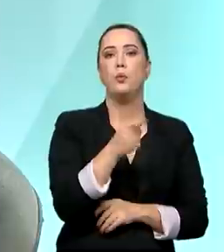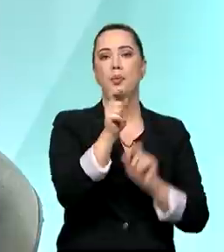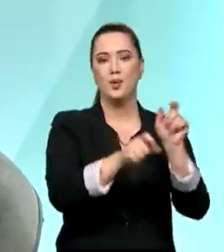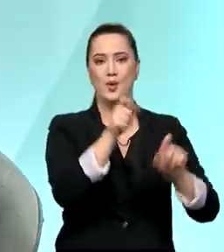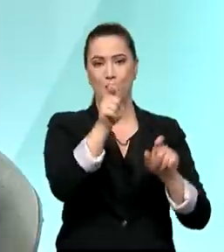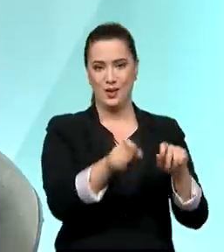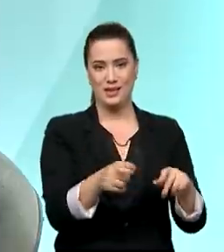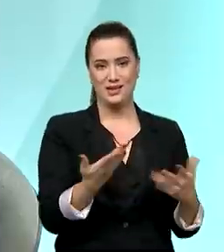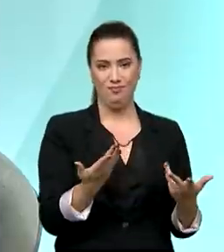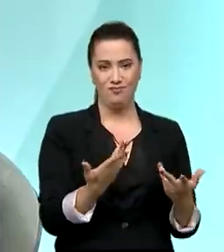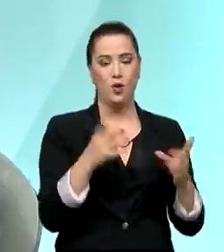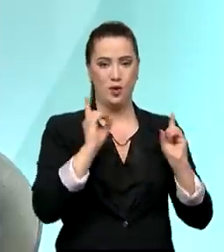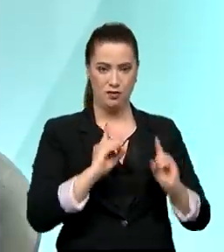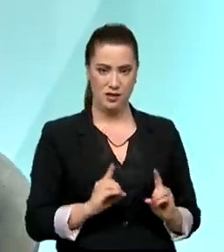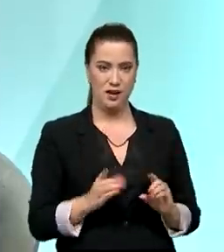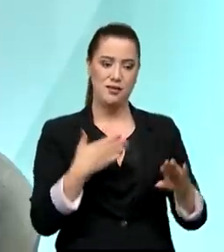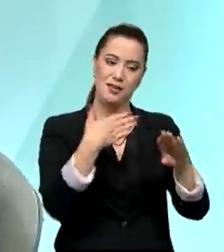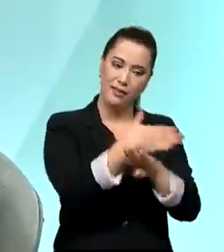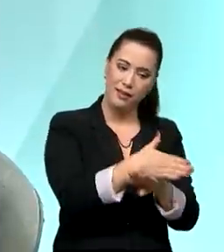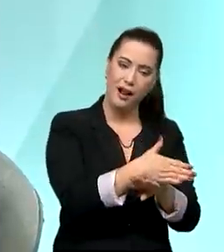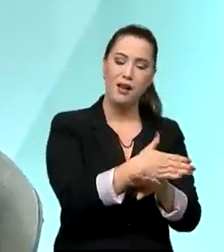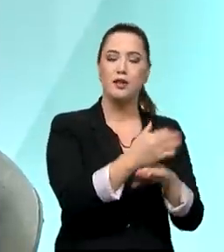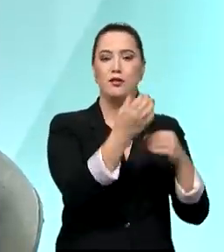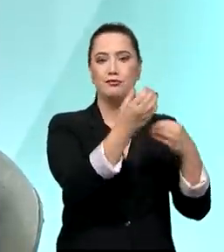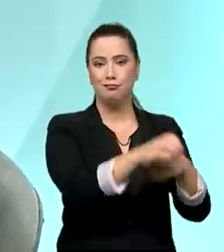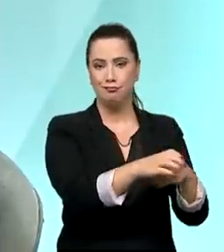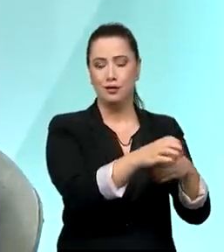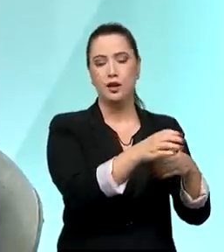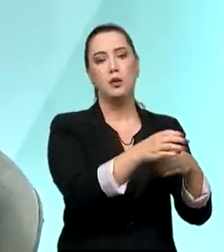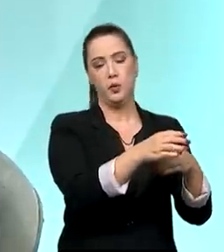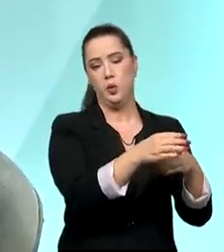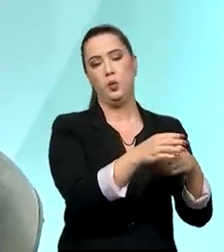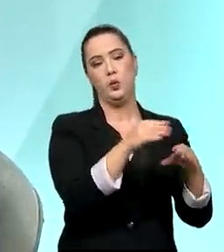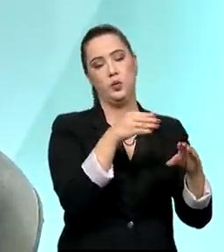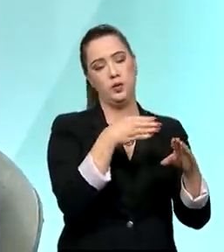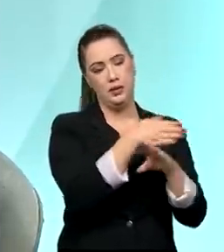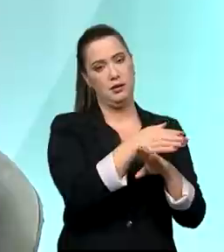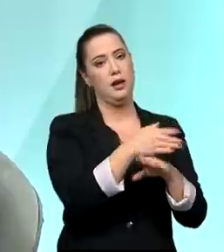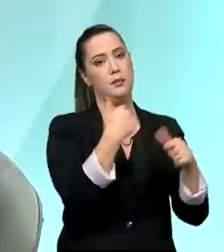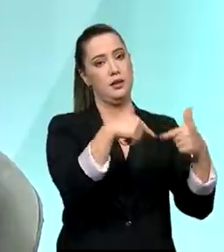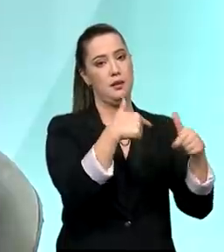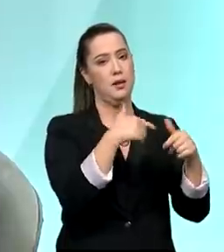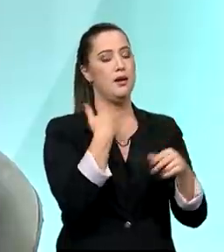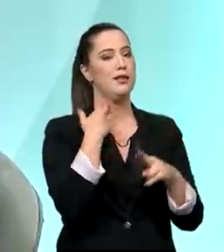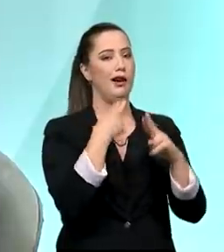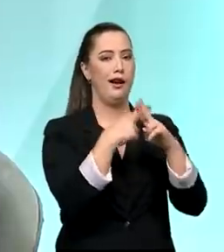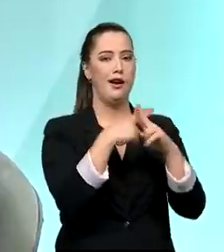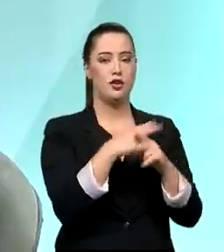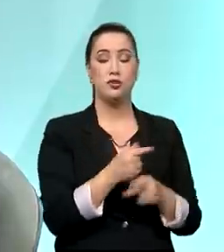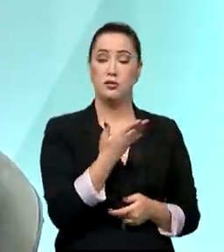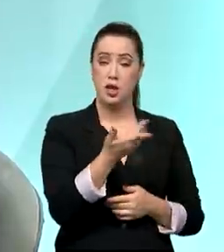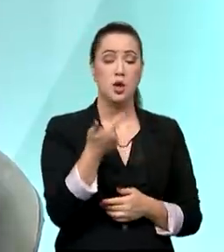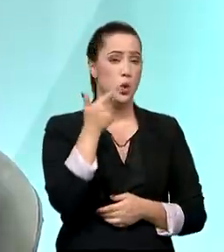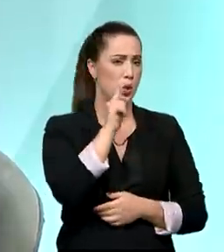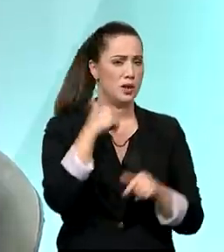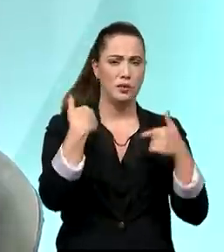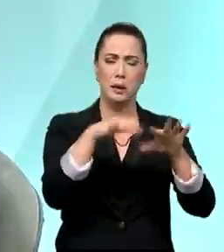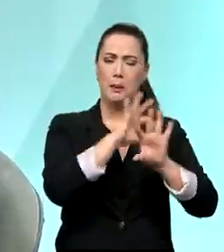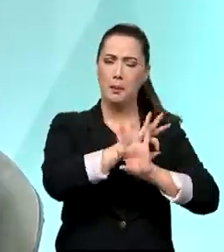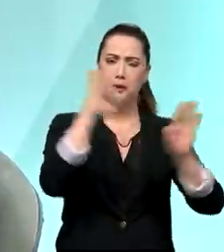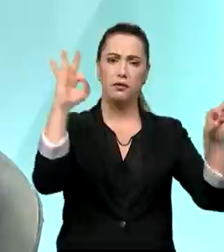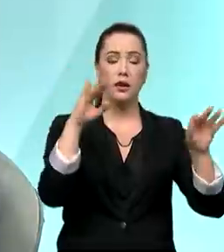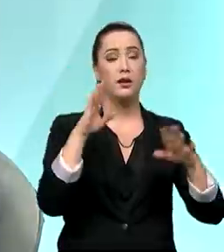.000, 4.500 empregados e que têm um nível de atendimento excelente. Porque muitas